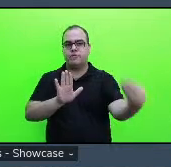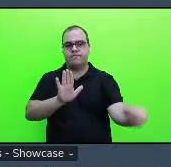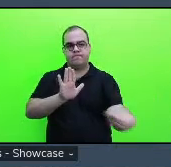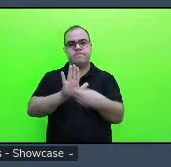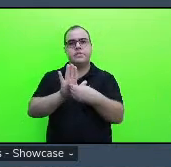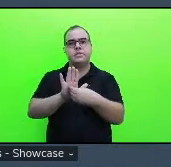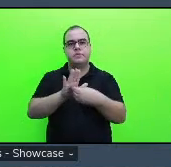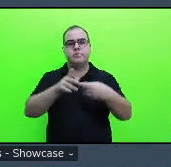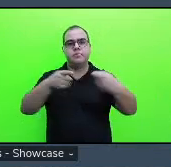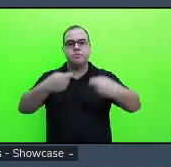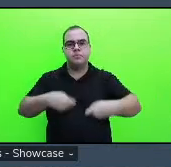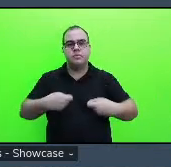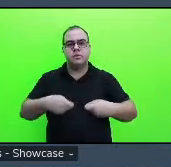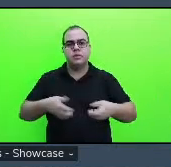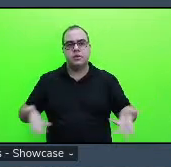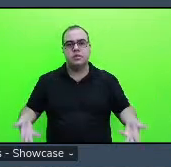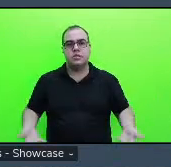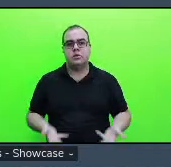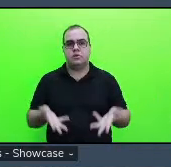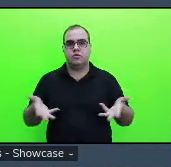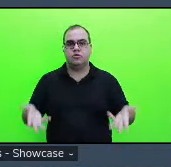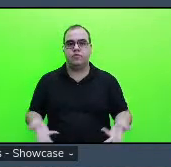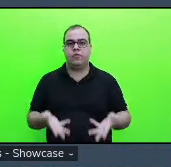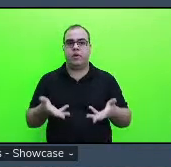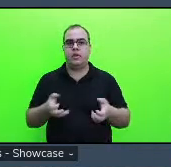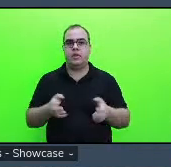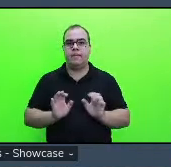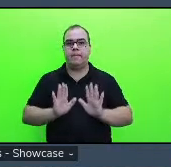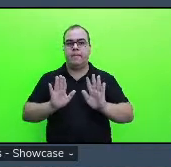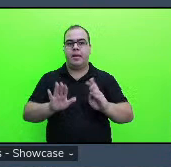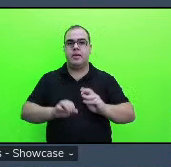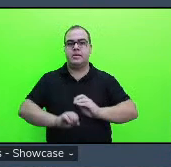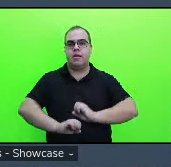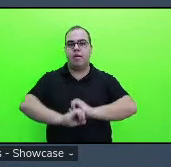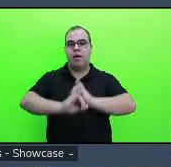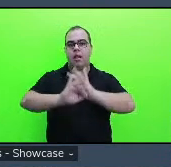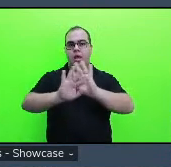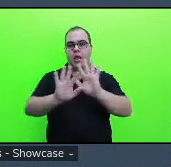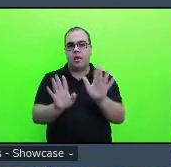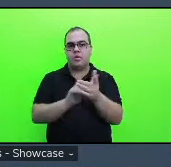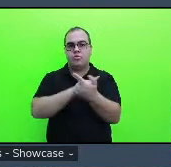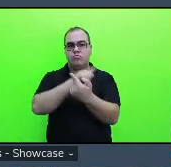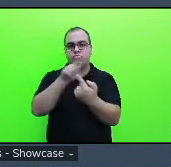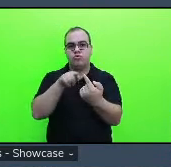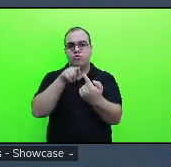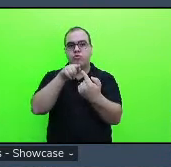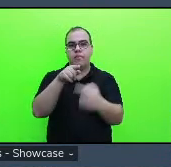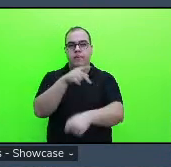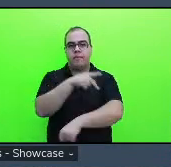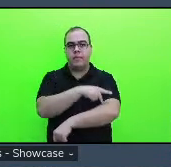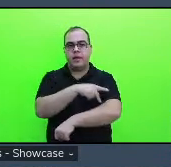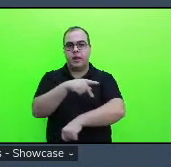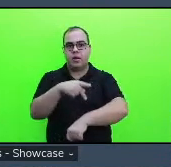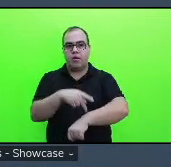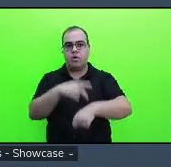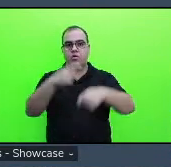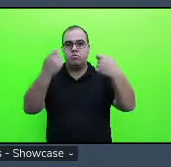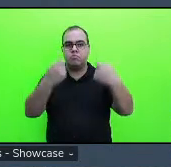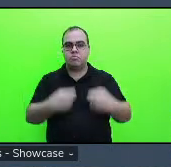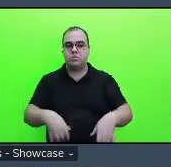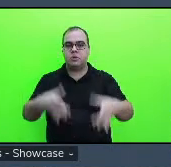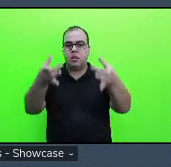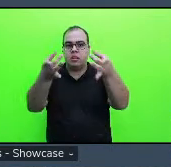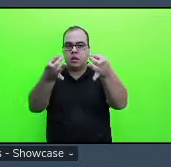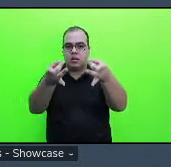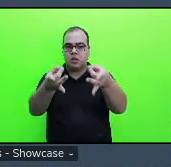ser incentivada né mas essa clareza essa intencionalidade pedagógica ela precisa ser mais bem delineada como vocês